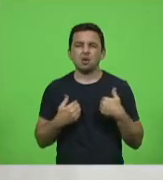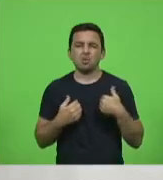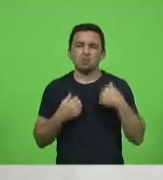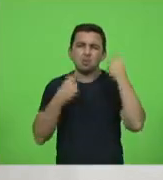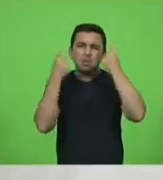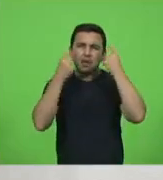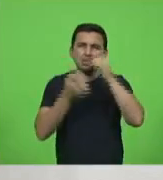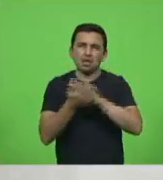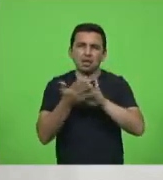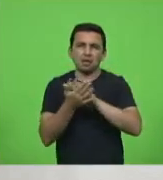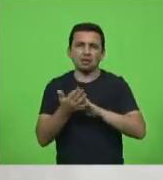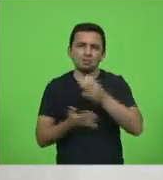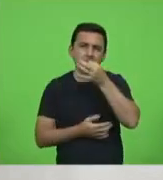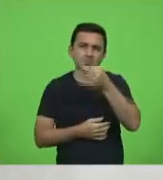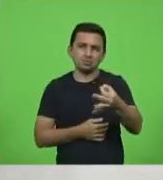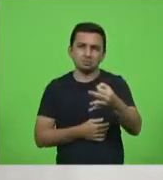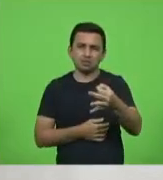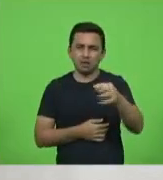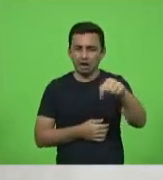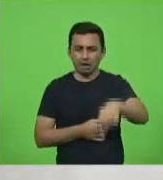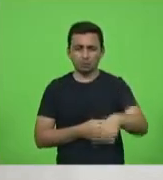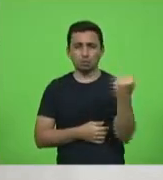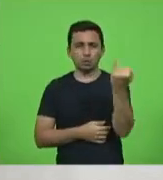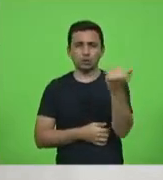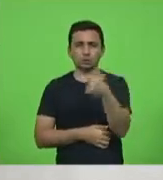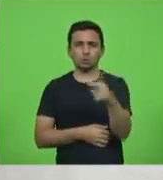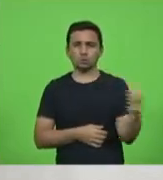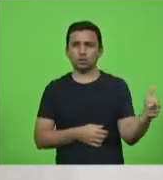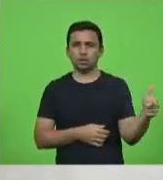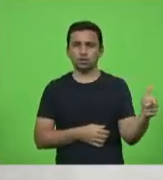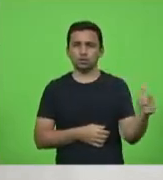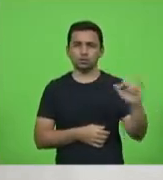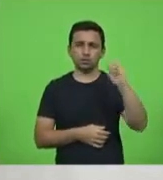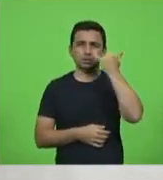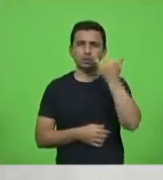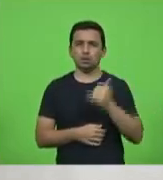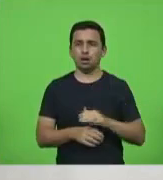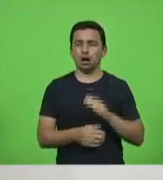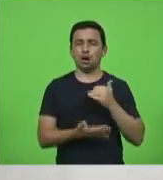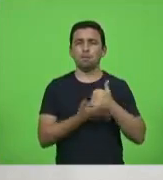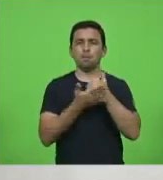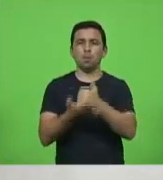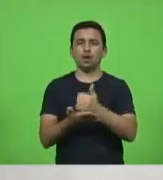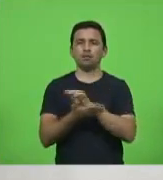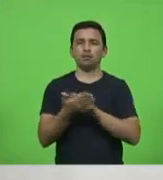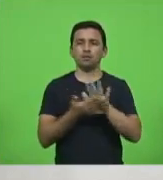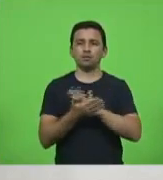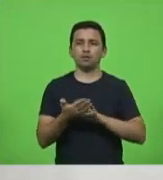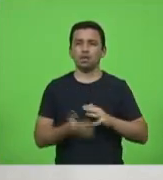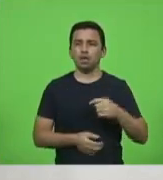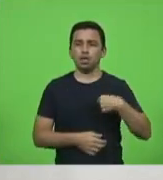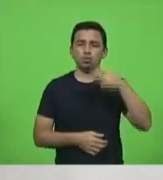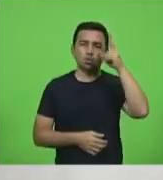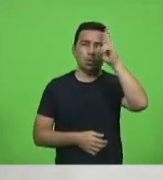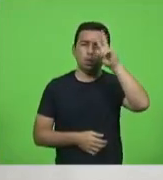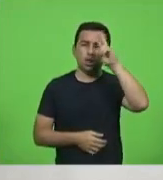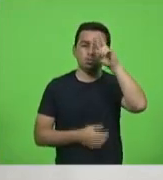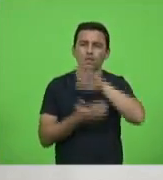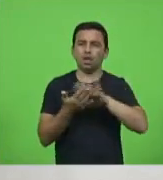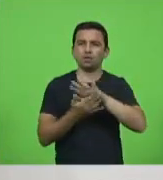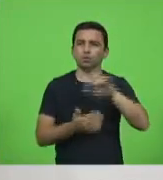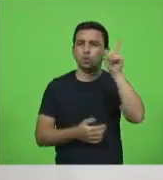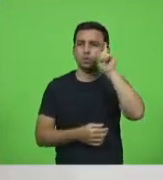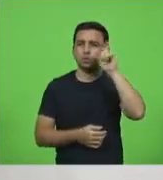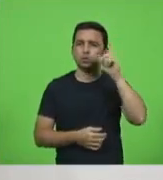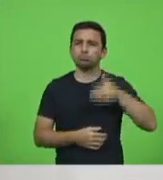porque ele, para mim, é uma figura irrelevante nessa casa. Ele, nada, é a mesma coisa, a contribuição dele é... Eu nem me lembro que ele existe no meu dia a dia, porque eu não